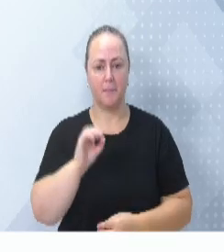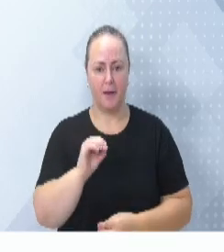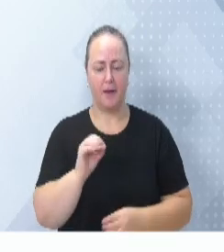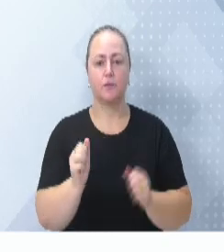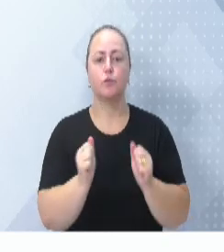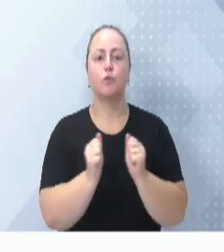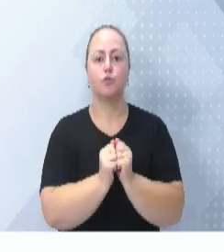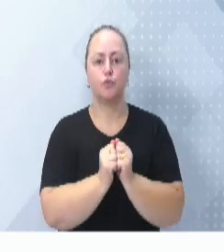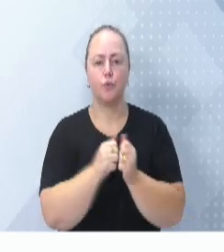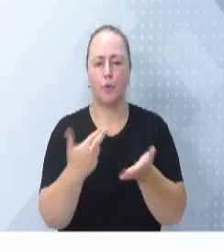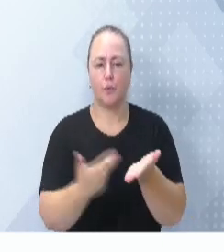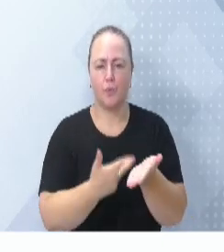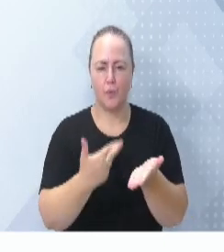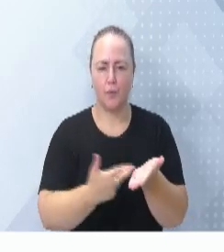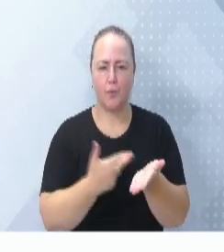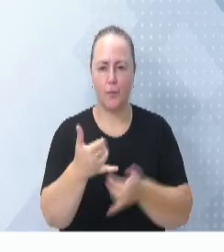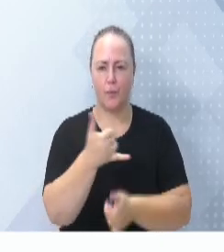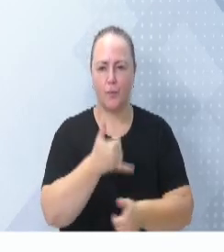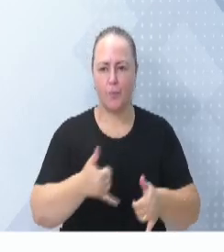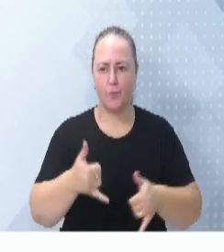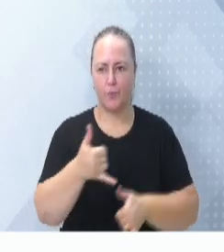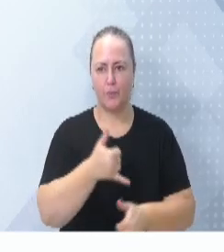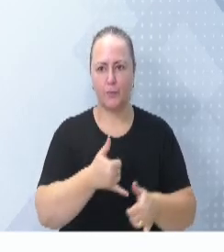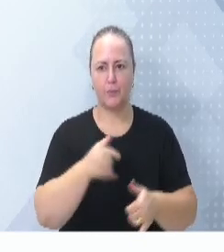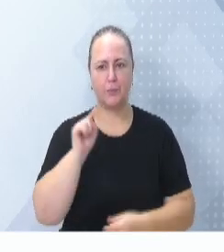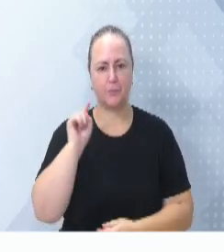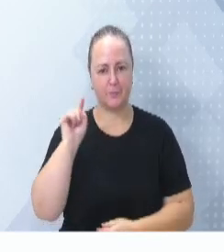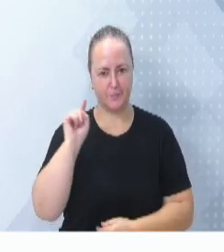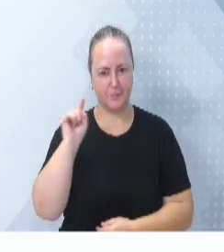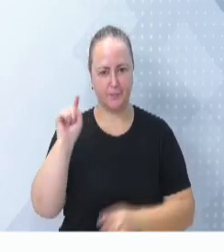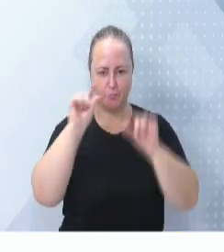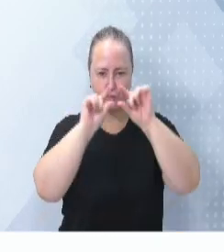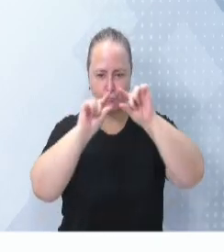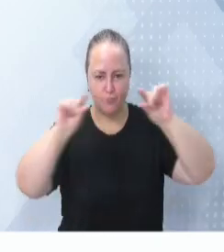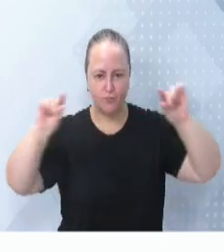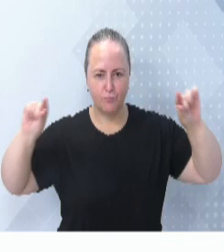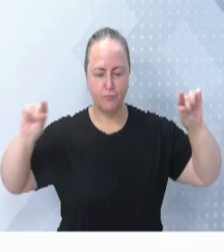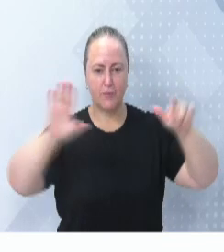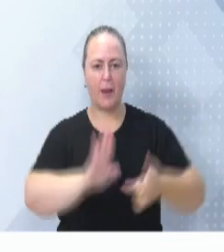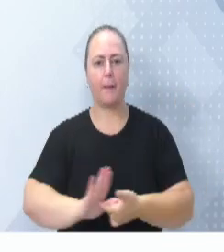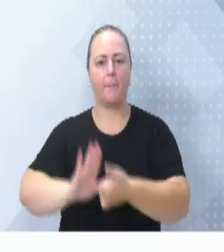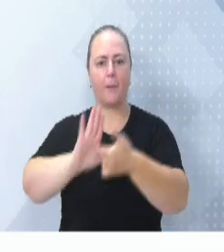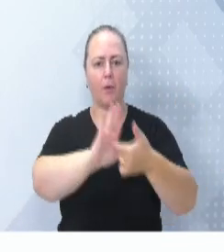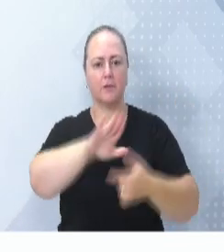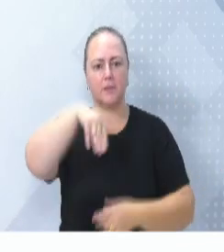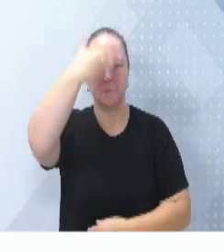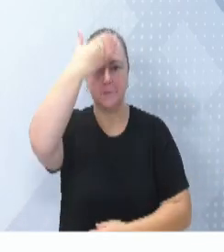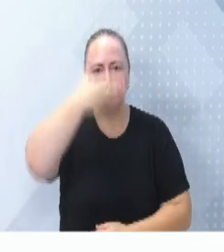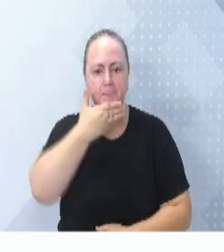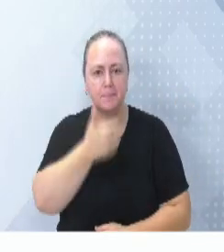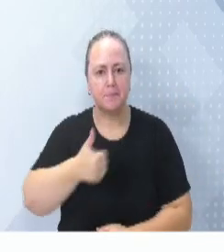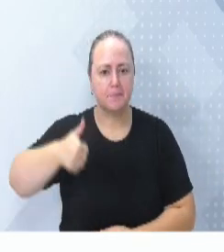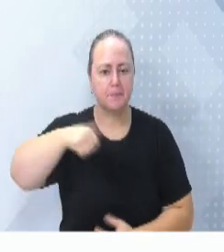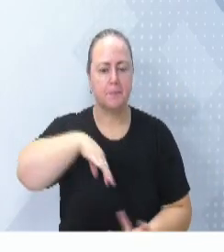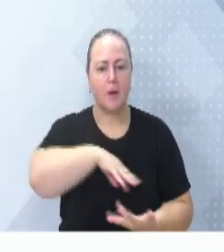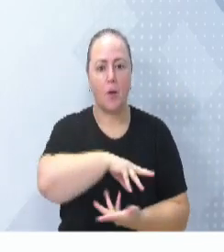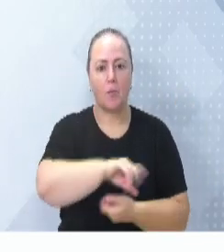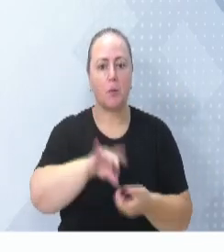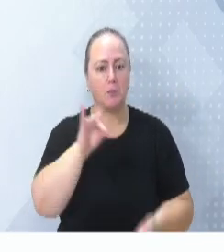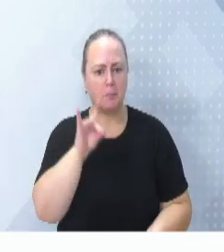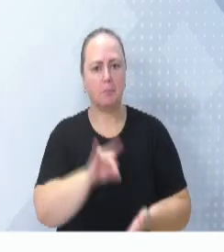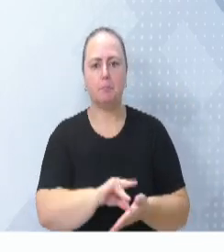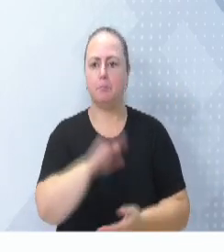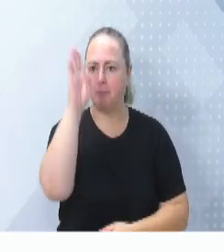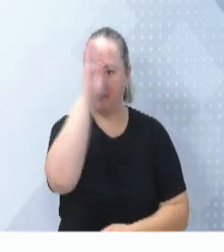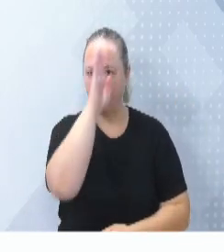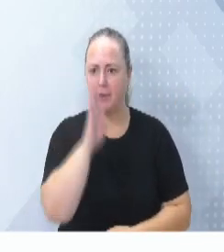revista internacional, que é a Newsweek, que faz a estratificação dos melhores hospitais do mundo, estratificou no Brasil